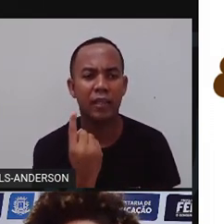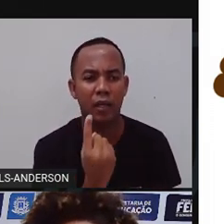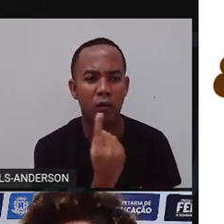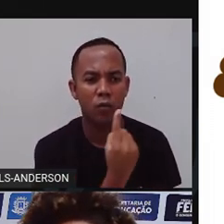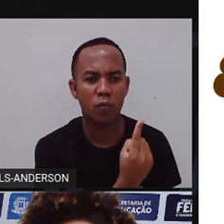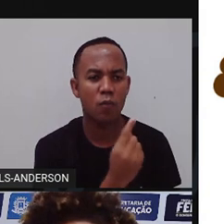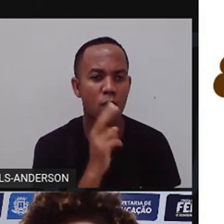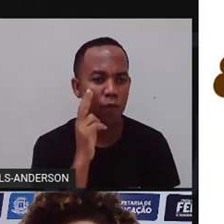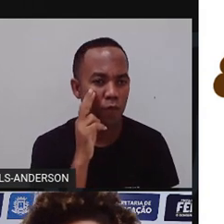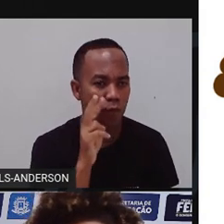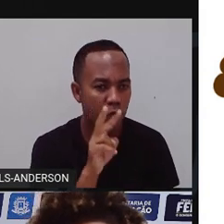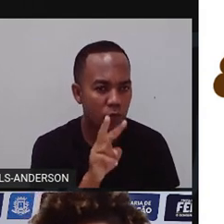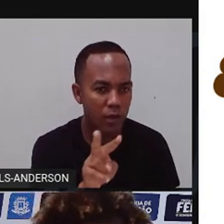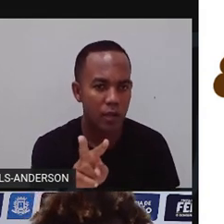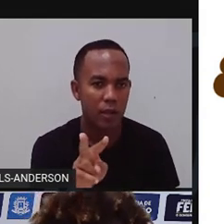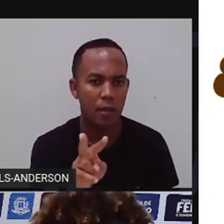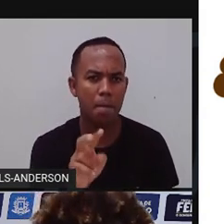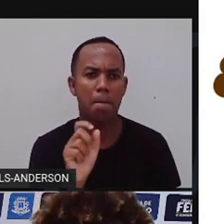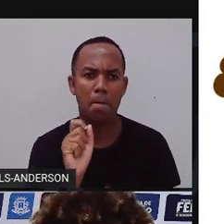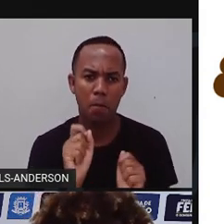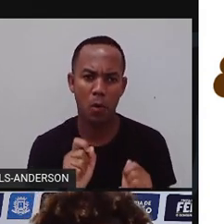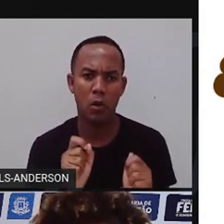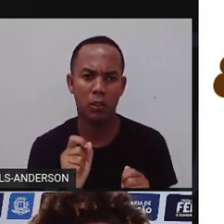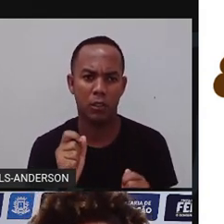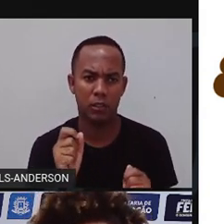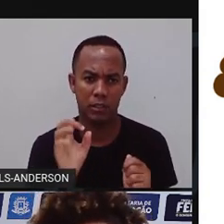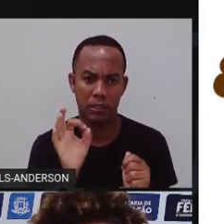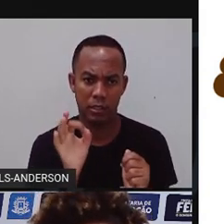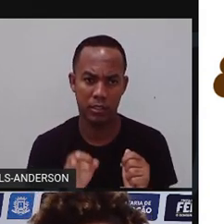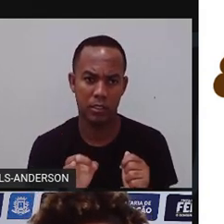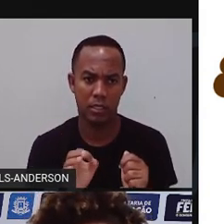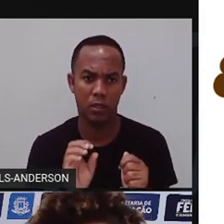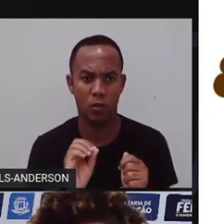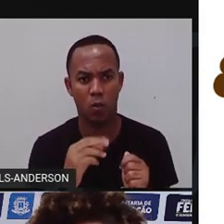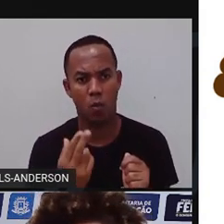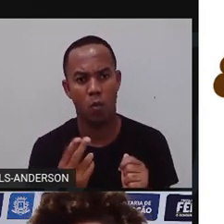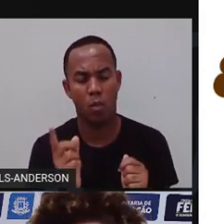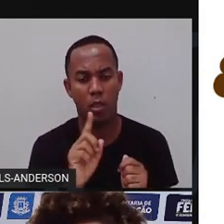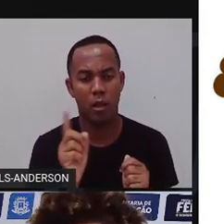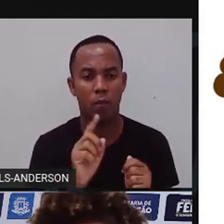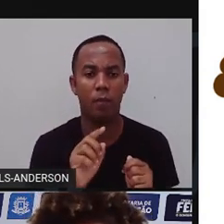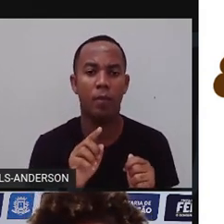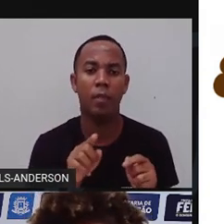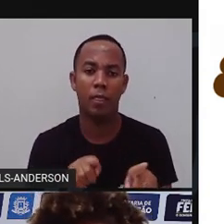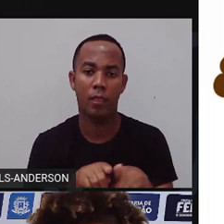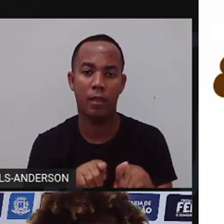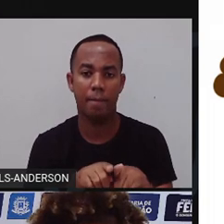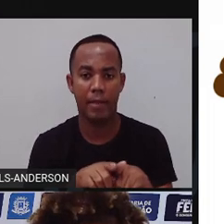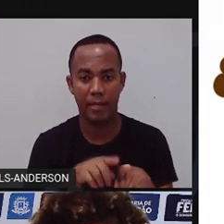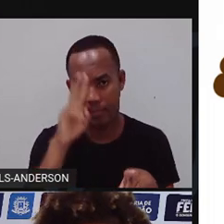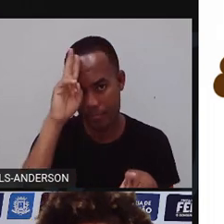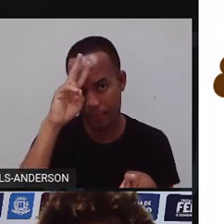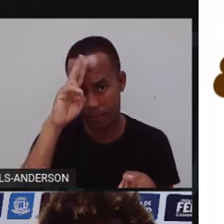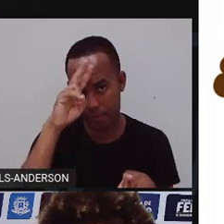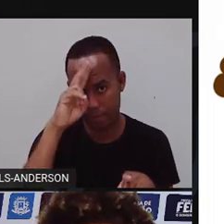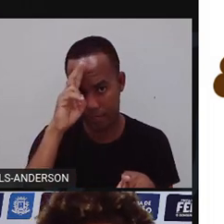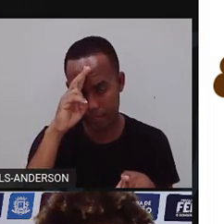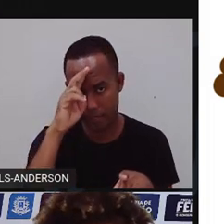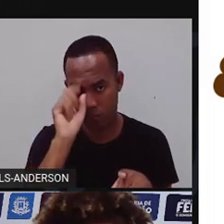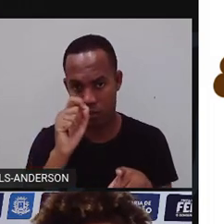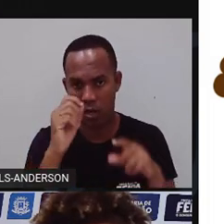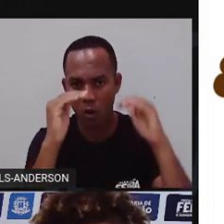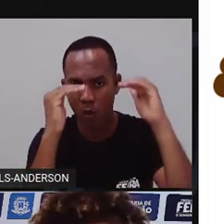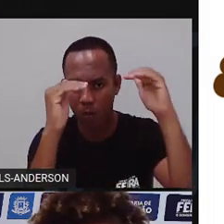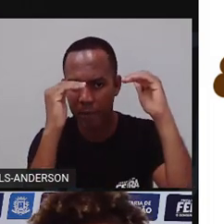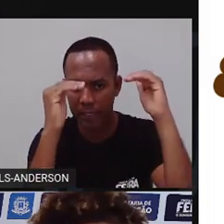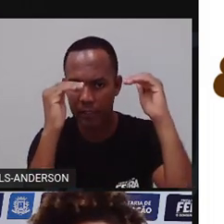estão sendo usados da forma correta. Lembre também de uma regrinha importante da língua portuguesa. Início de